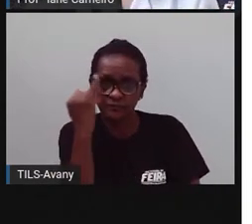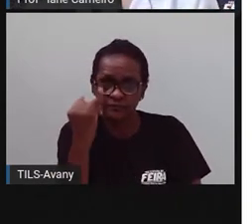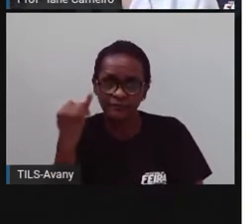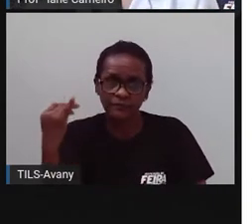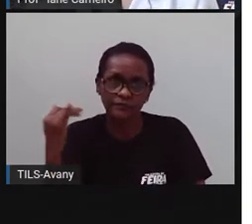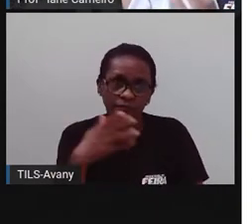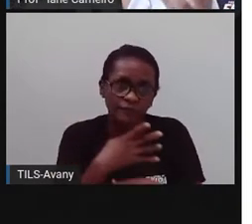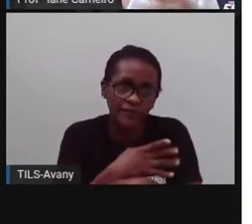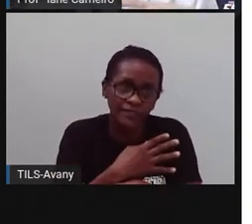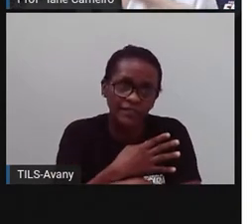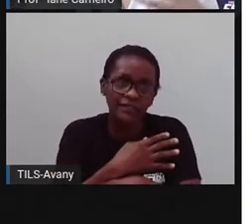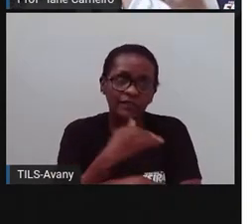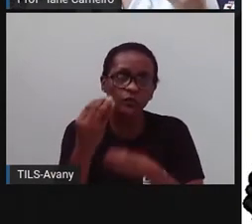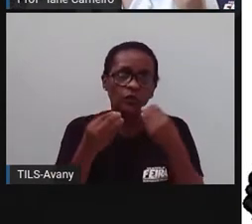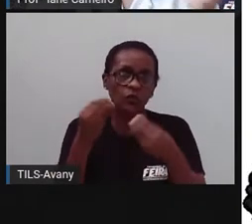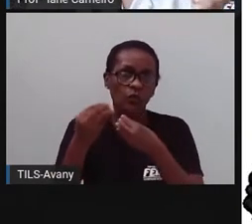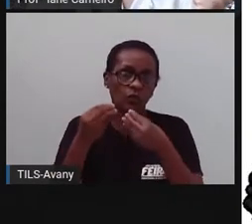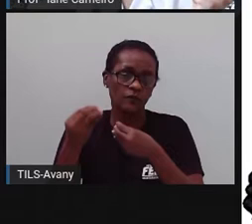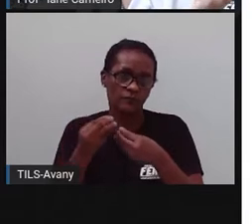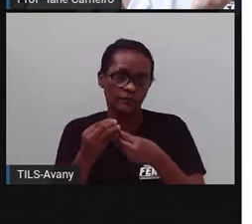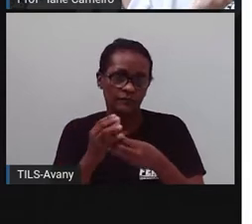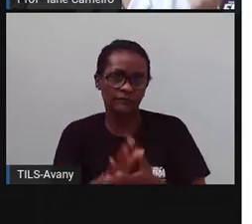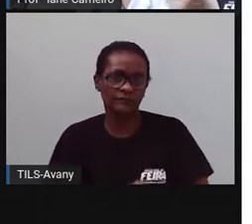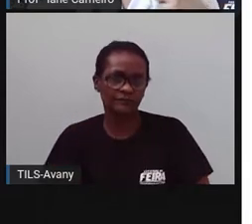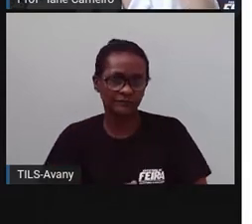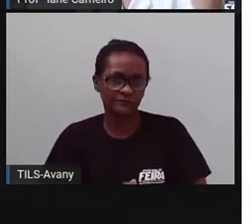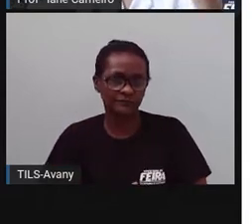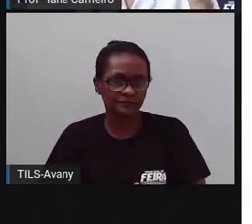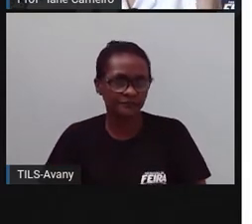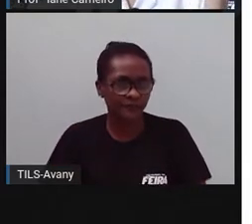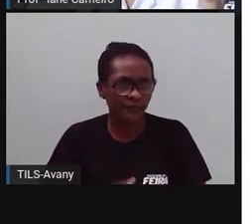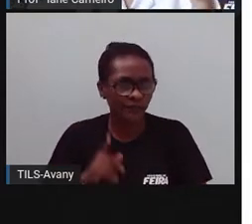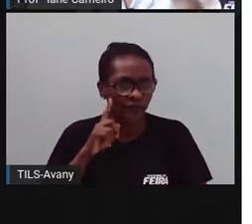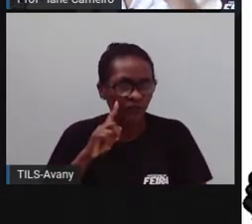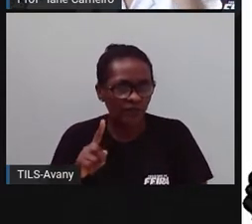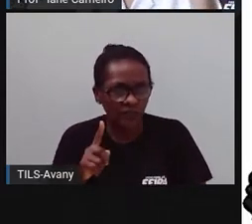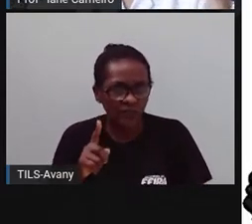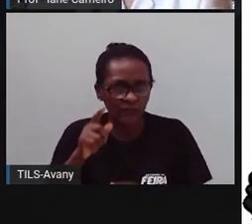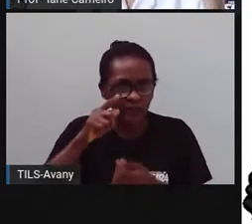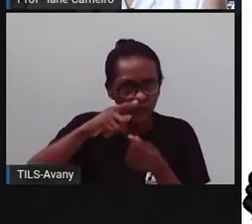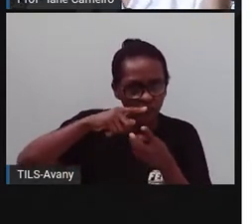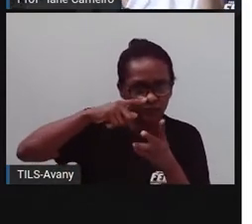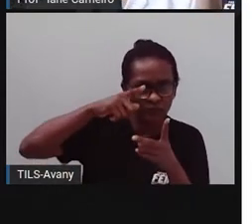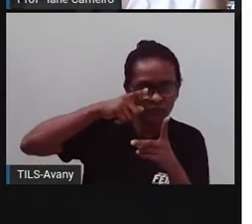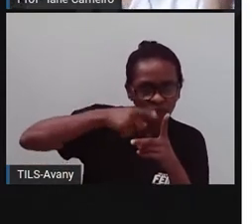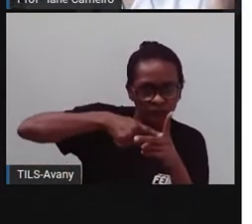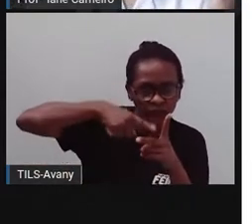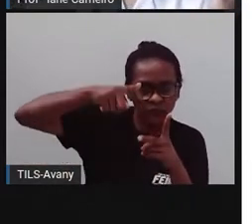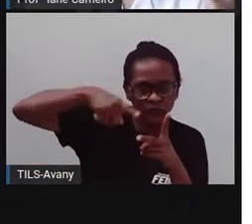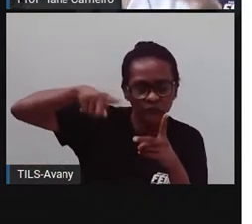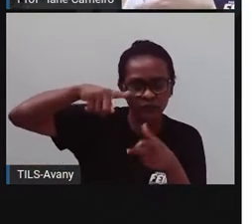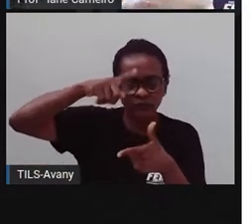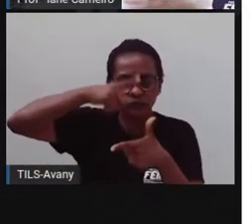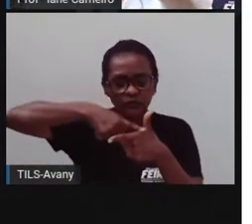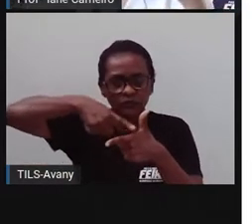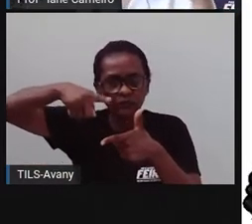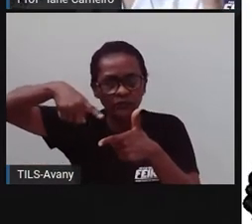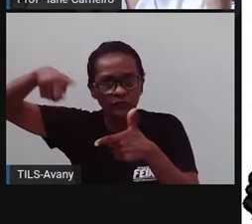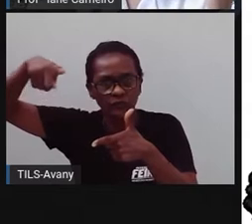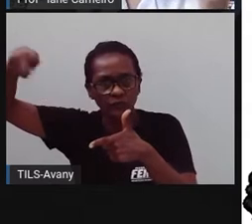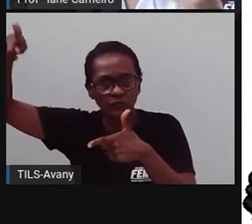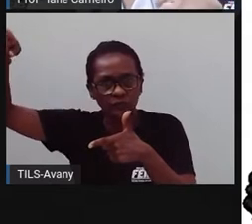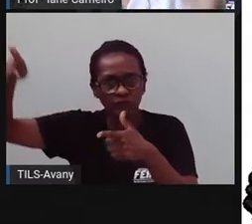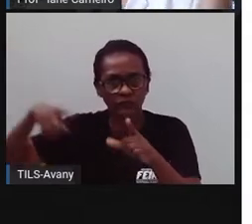nossa cidade, né? Então a PRO mostrou aqui também para vocês por meio desse infográfico, desse mapa meio ilustrado, né? A viu aqui